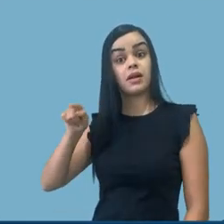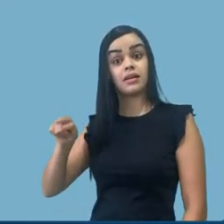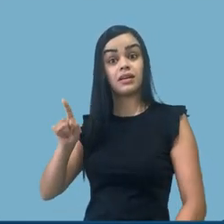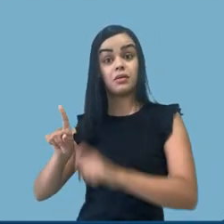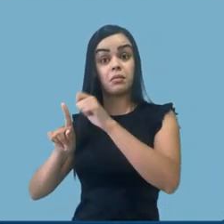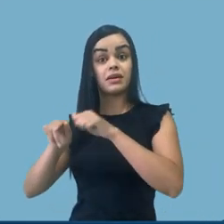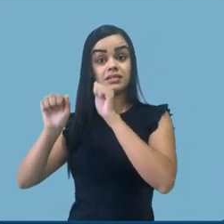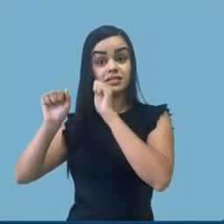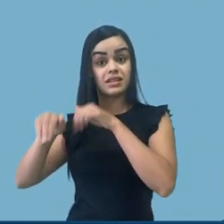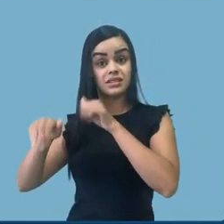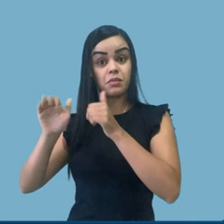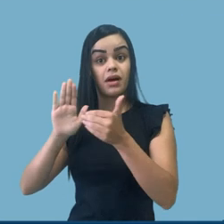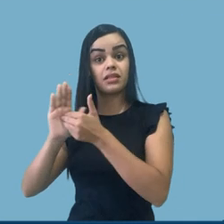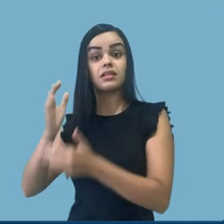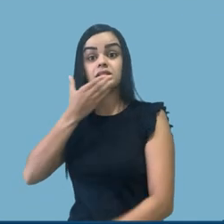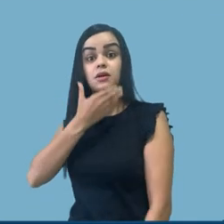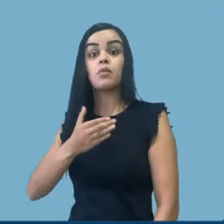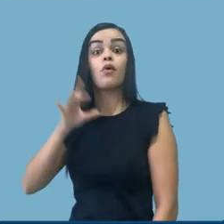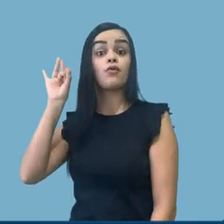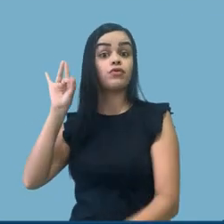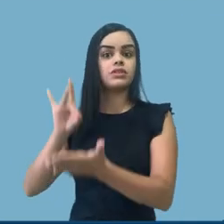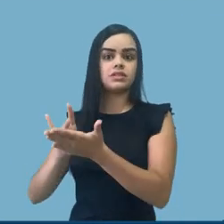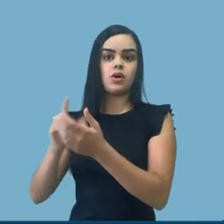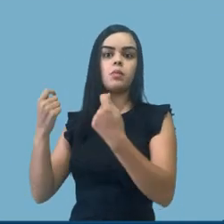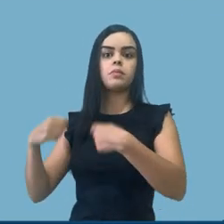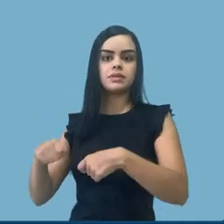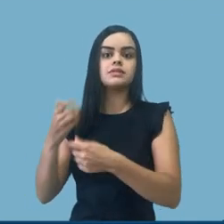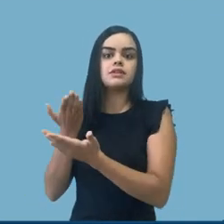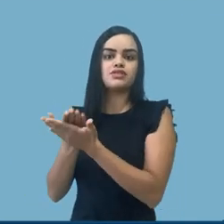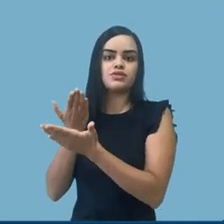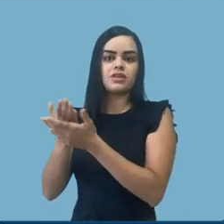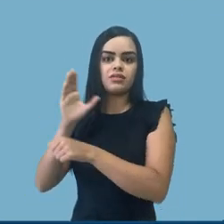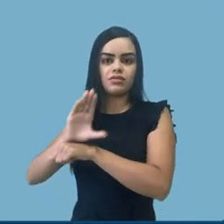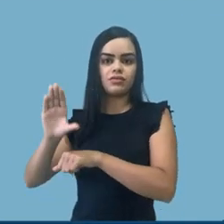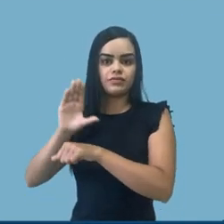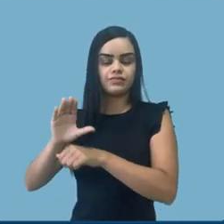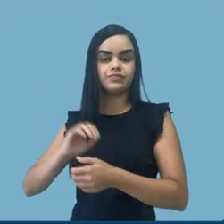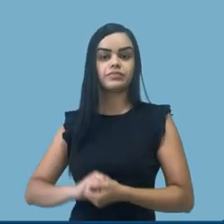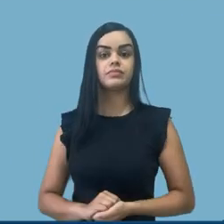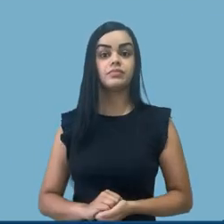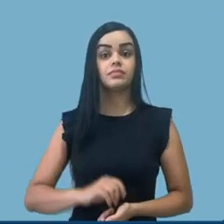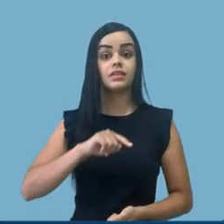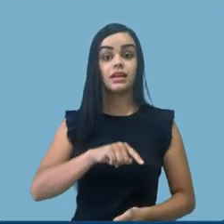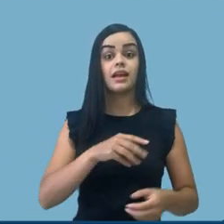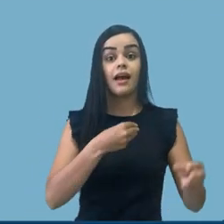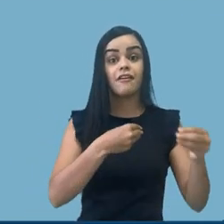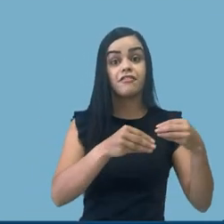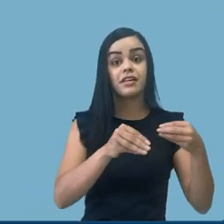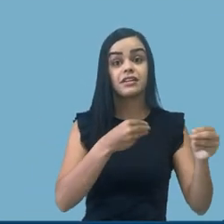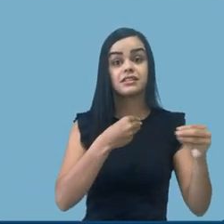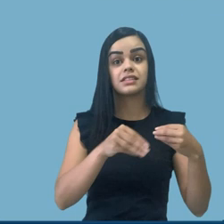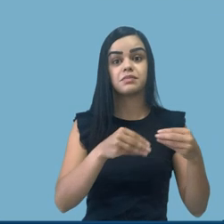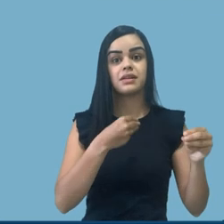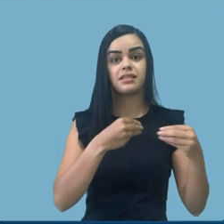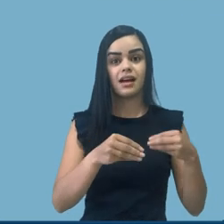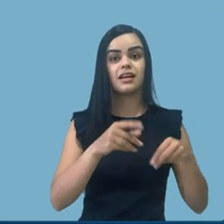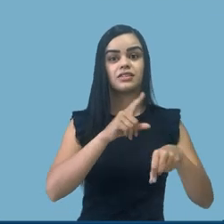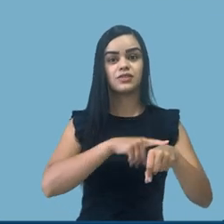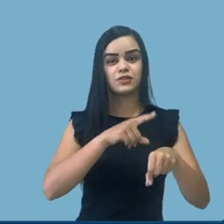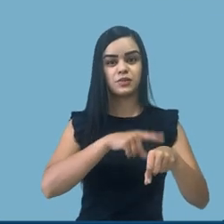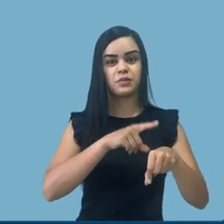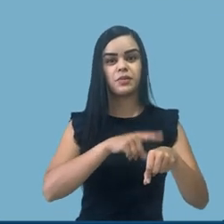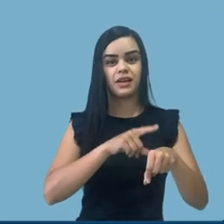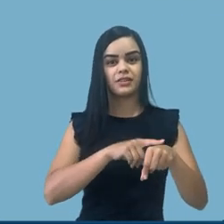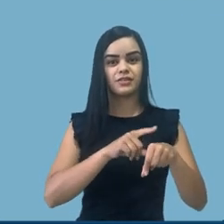em setembro, assumir a garantia das matrículas. Permite também uma transição mais suave entre a flexibilidade dos períodos especiais e a